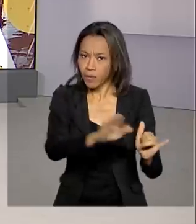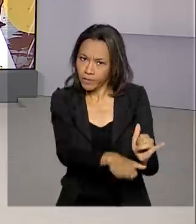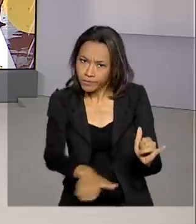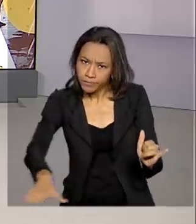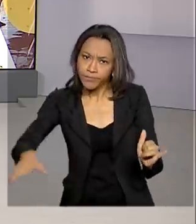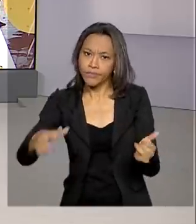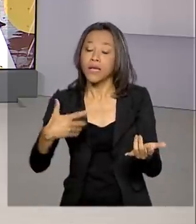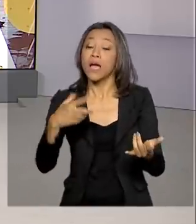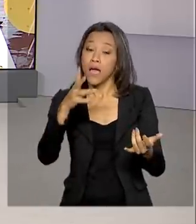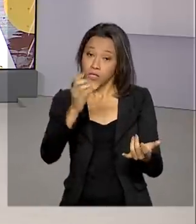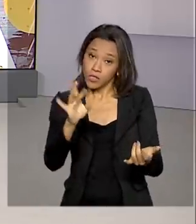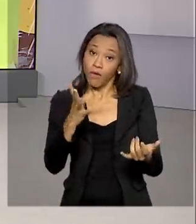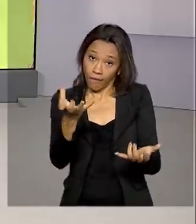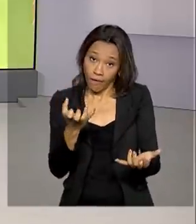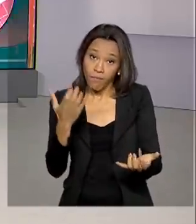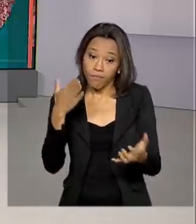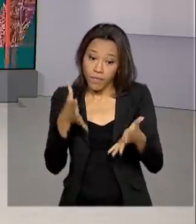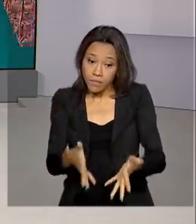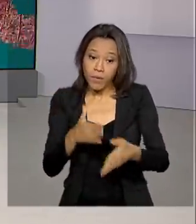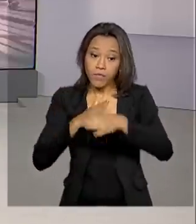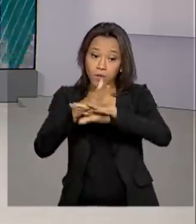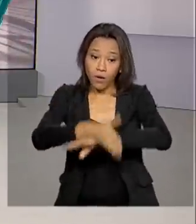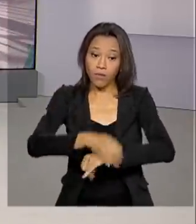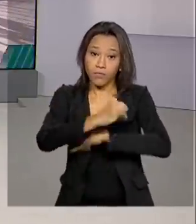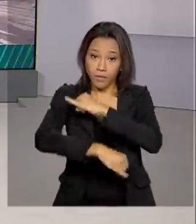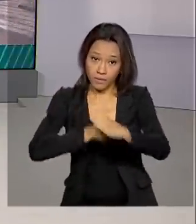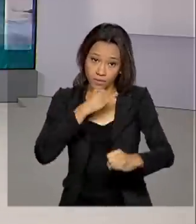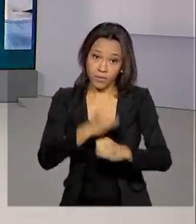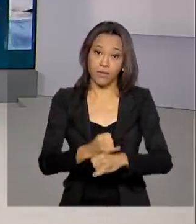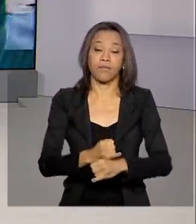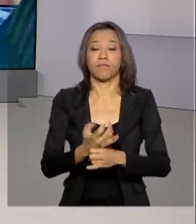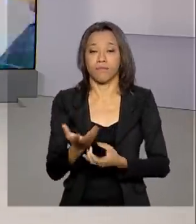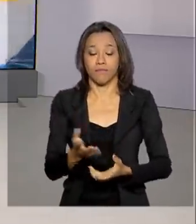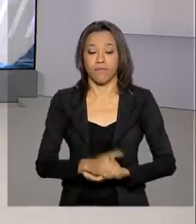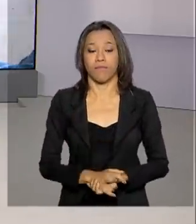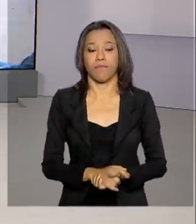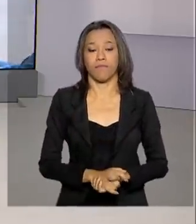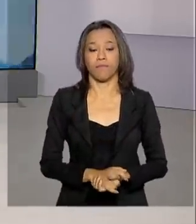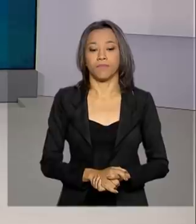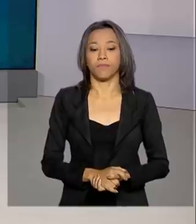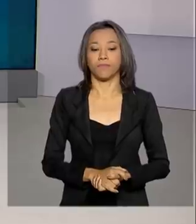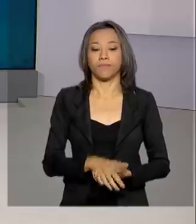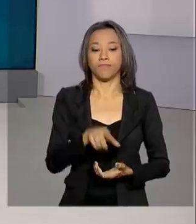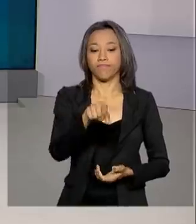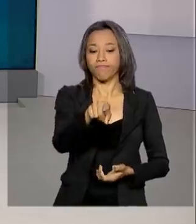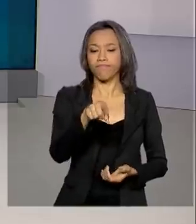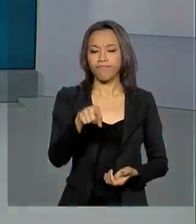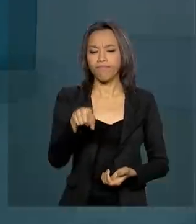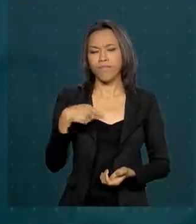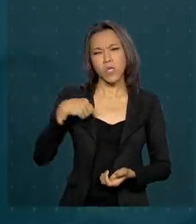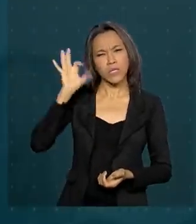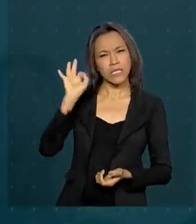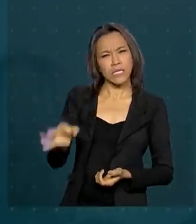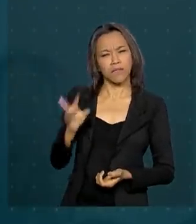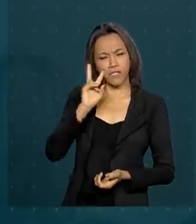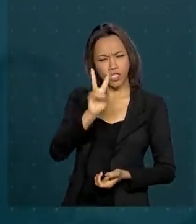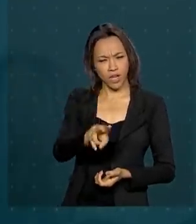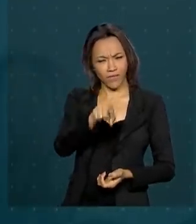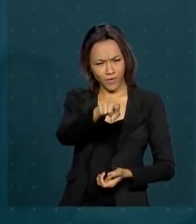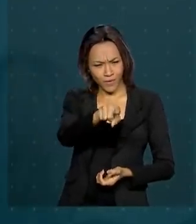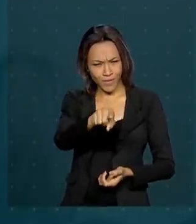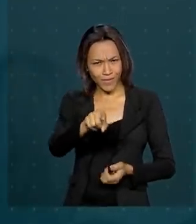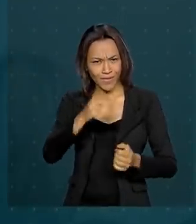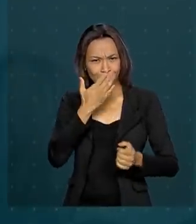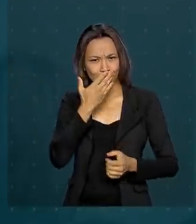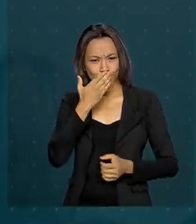acessar a consulta pública que está aberta no site do Ministério. Com certeza você já viu esse sinalzinho